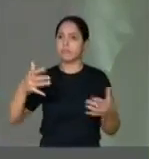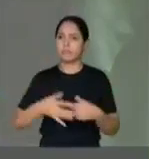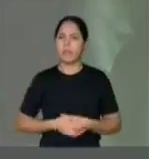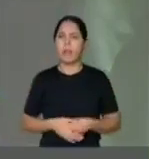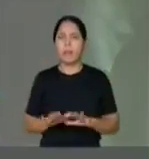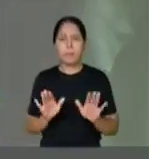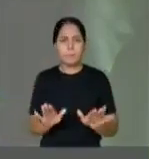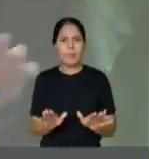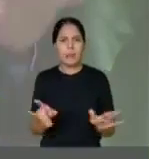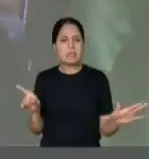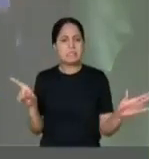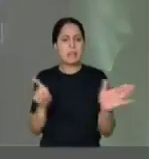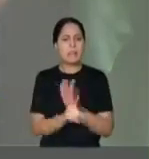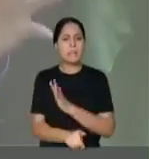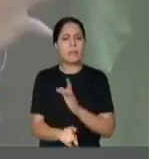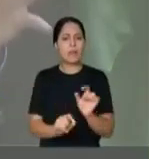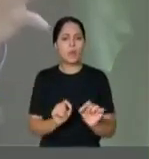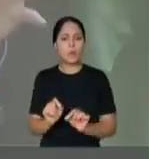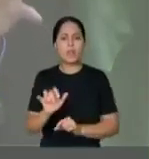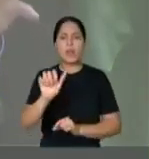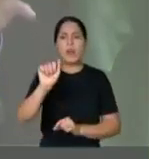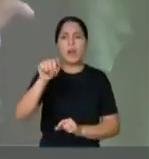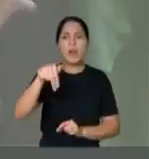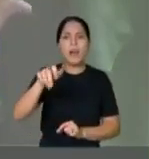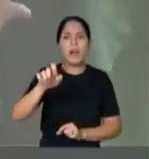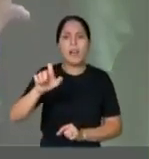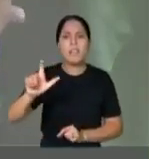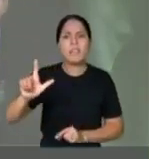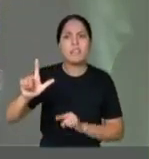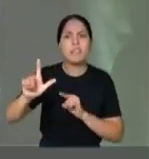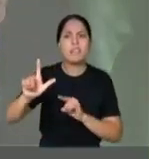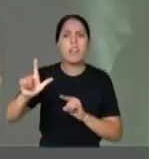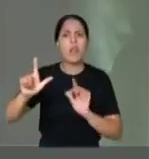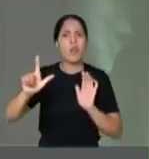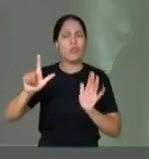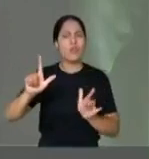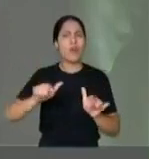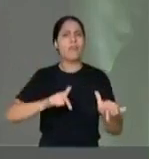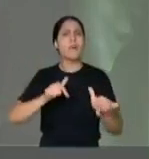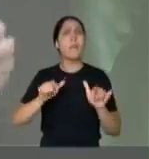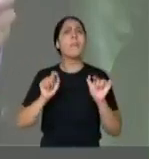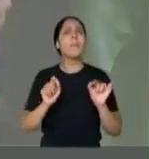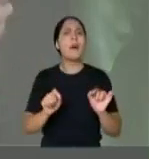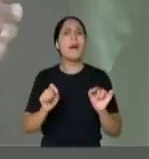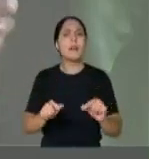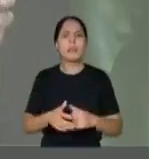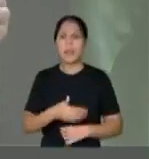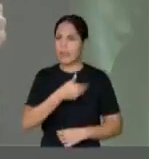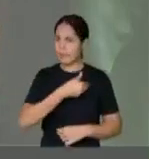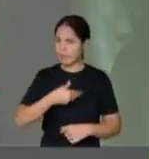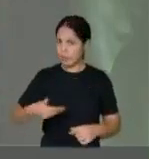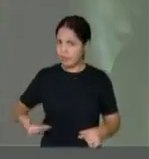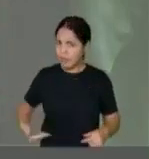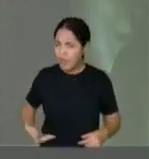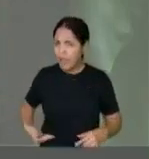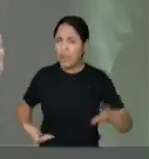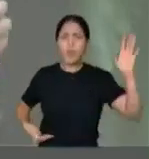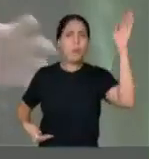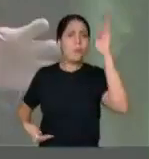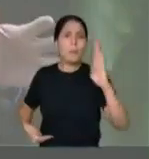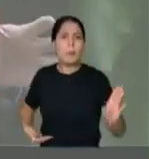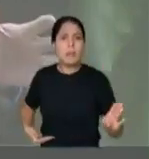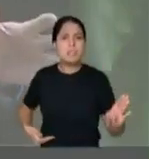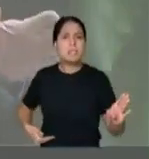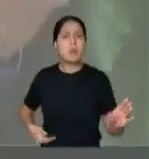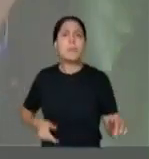que se impõe aqui que é a primeira, afinal, a ANEL está trabalhando para quem? Para o governo? Para o Brasil?